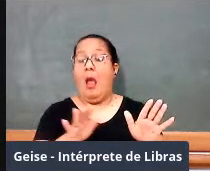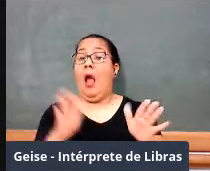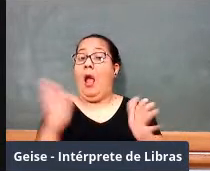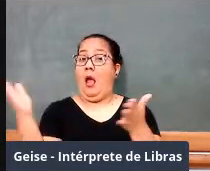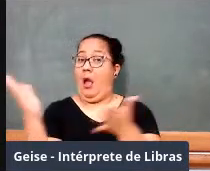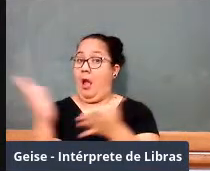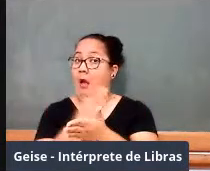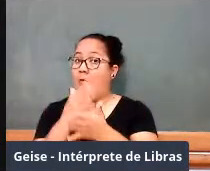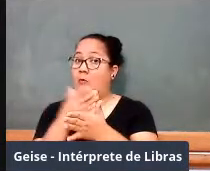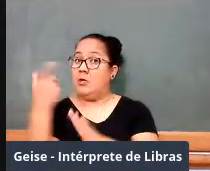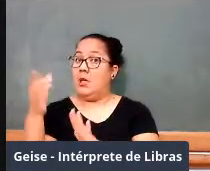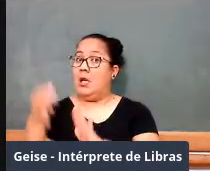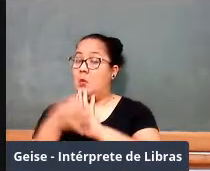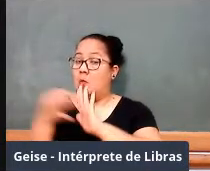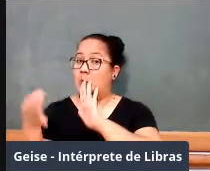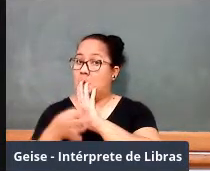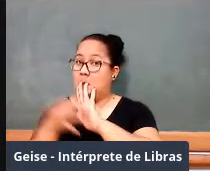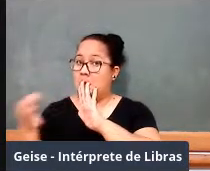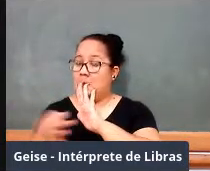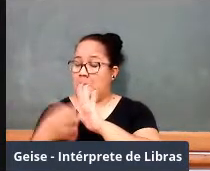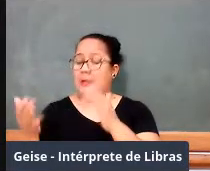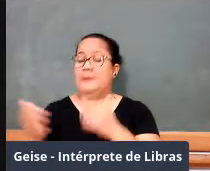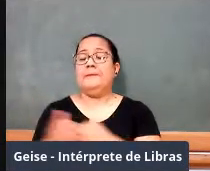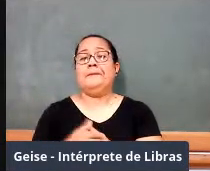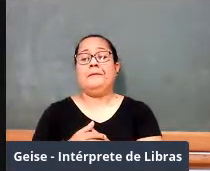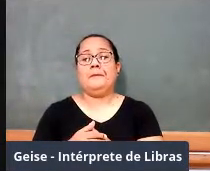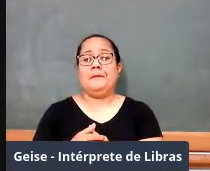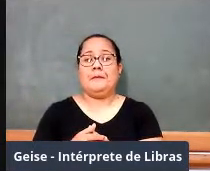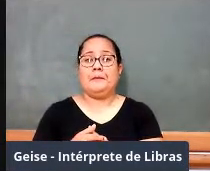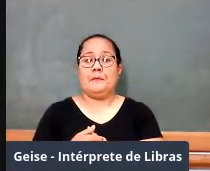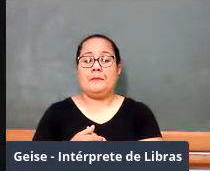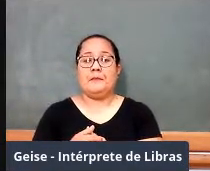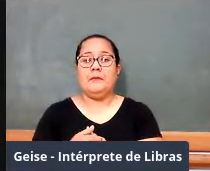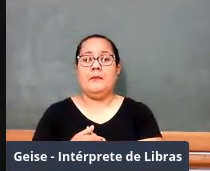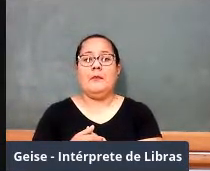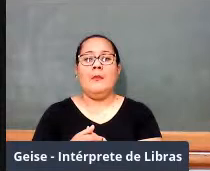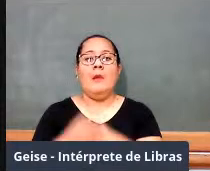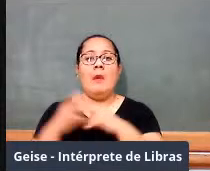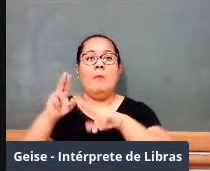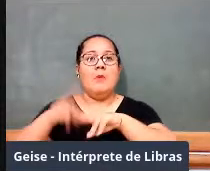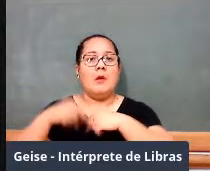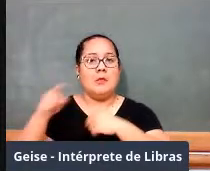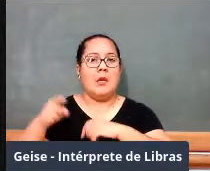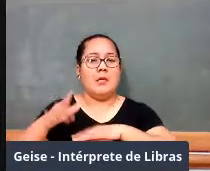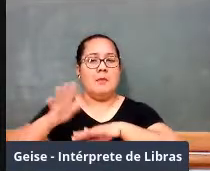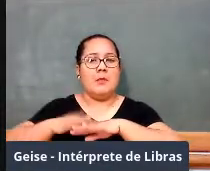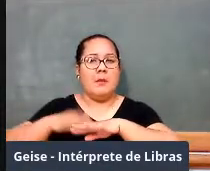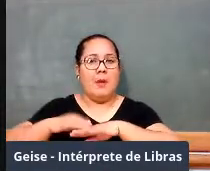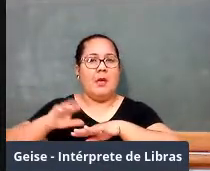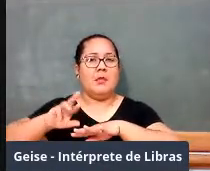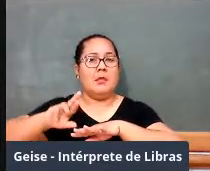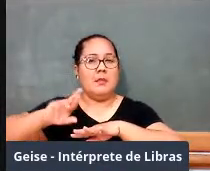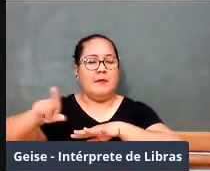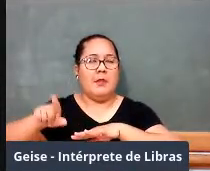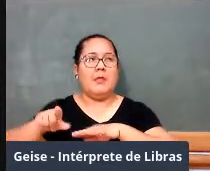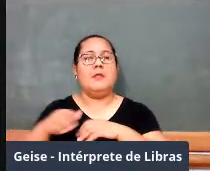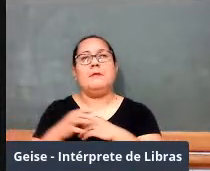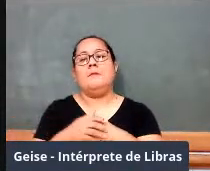geometria euclidiana da maneira como era. A emergência da educação matemática diz o seguinte, olha,